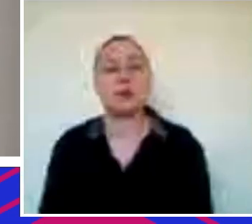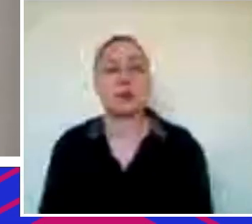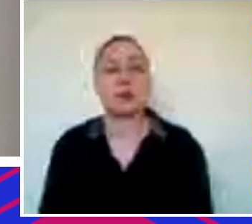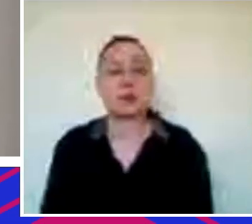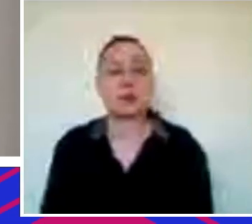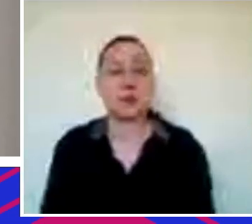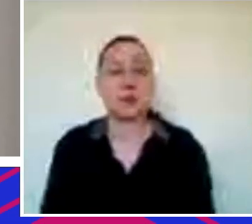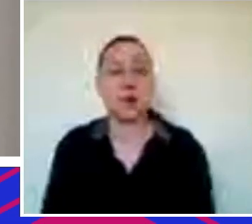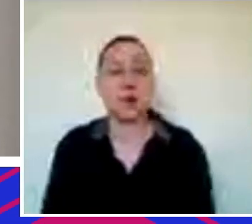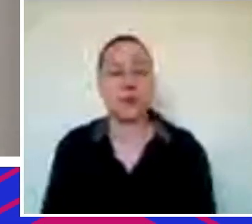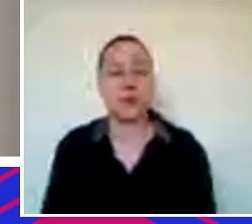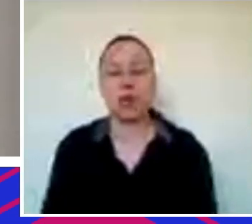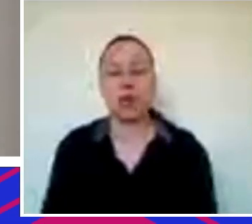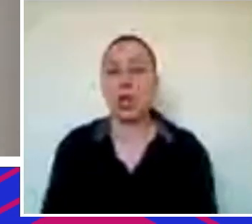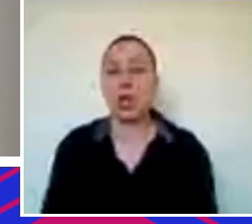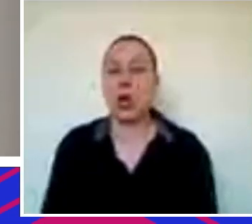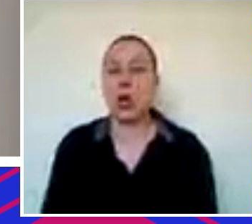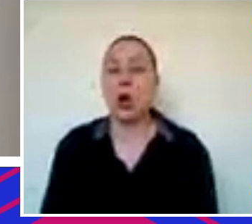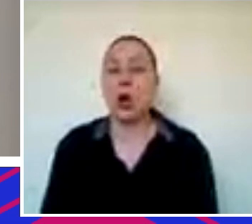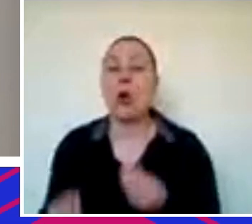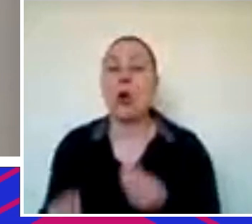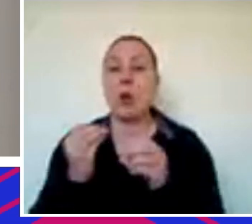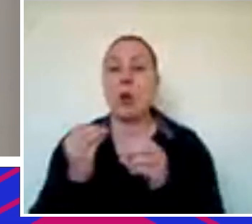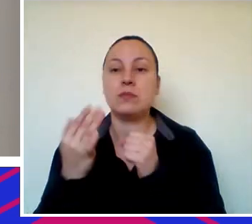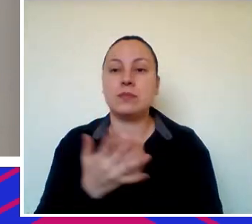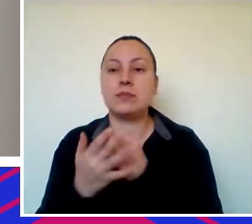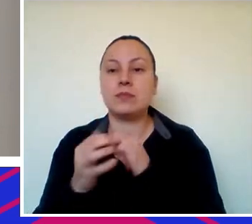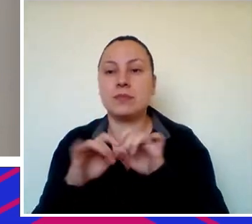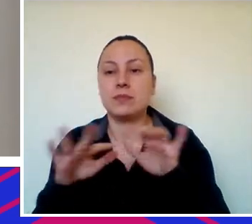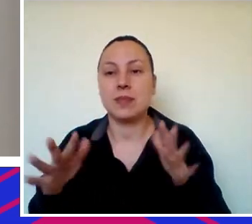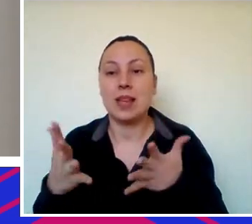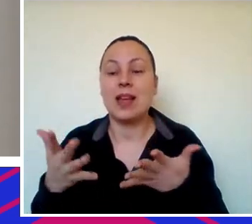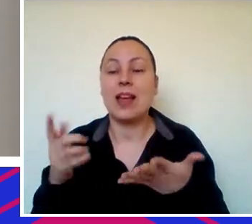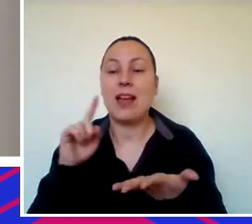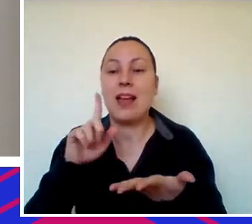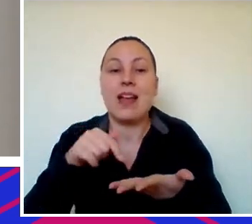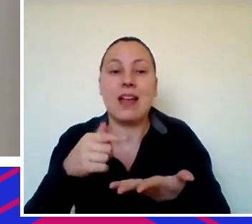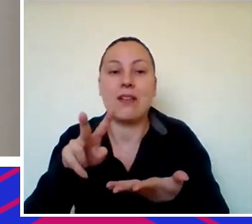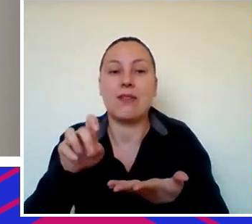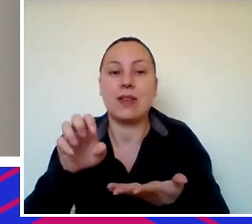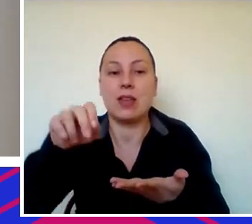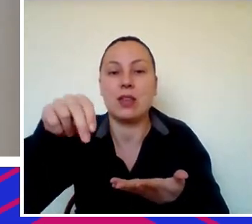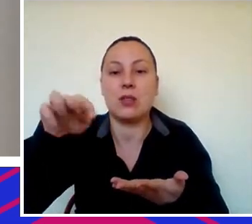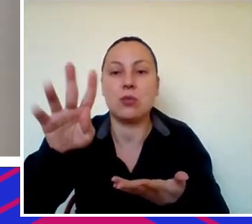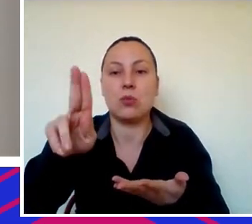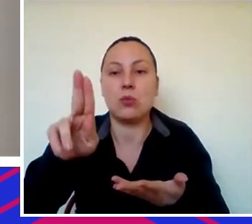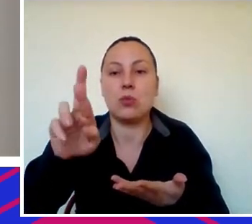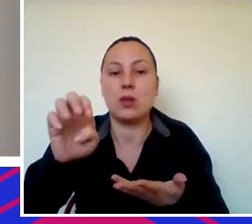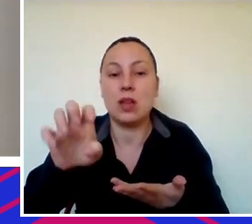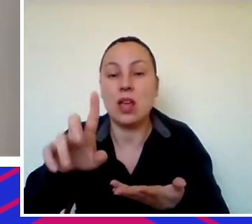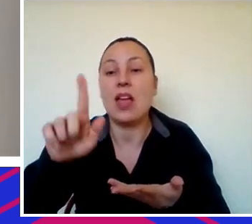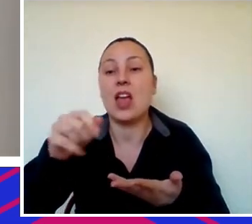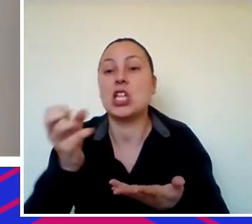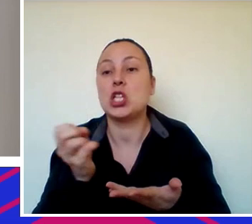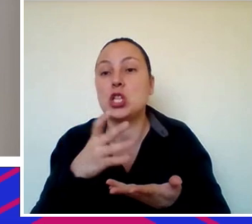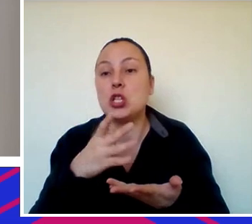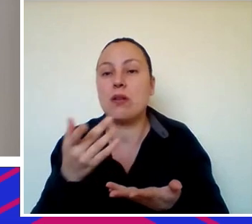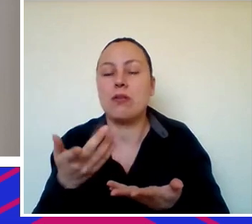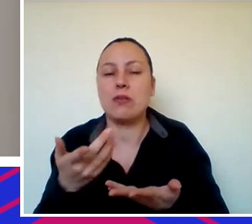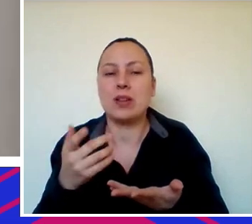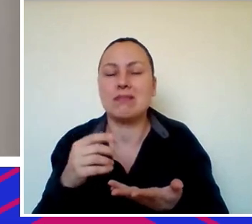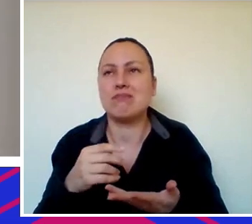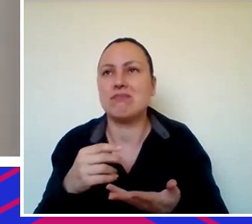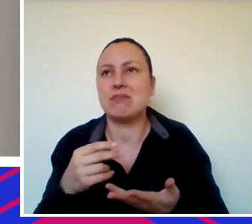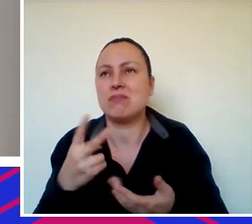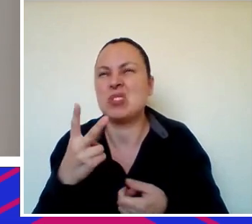Em termos de como é que isso está aqui, pandemia, né? E como é que vai para frente, o venture debt no Brasil é uma coisa muito nova, né? É coisa de... Acho que não tem dois